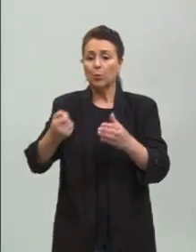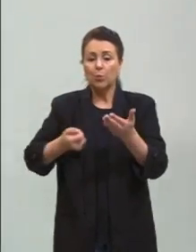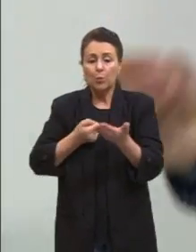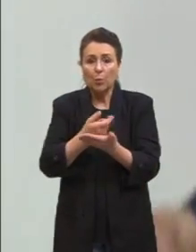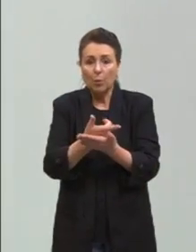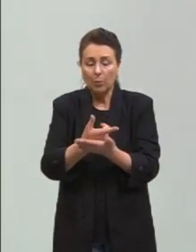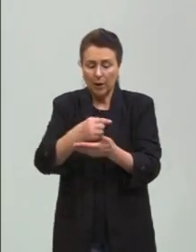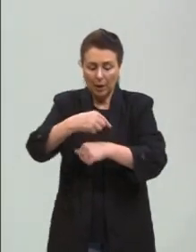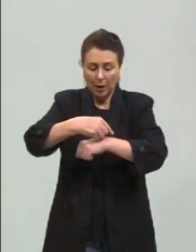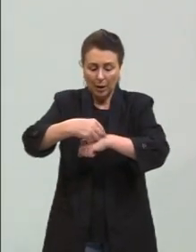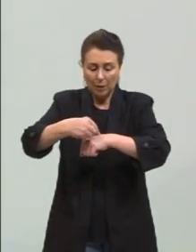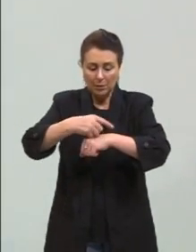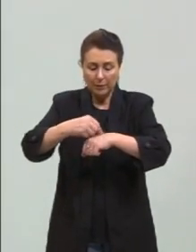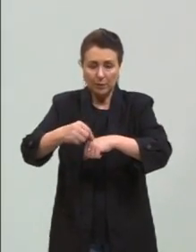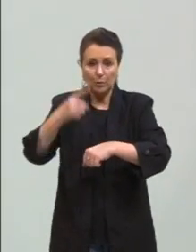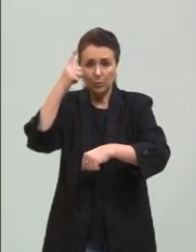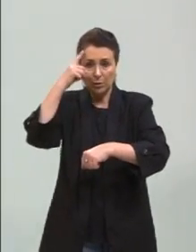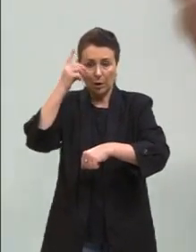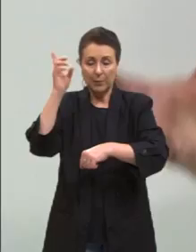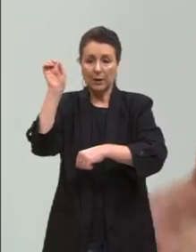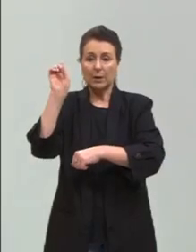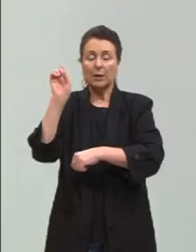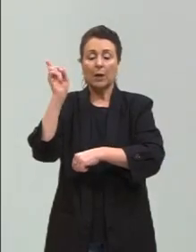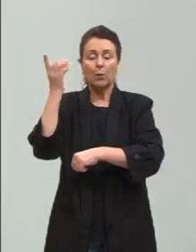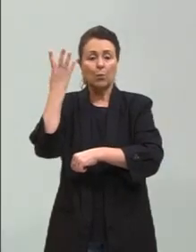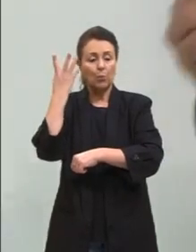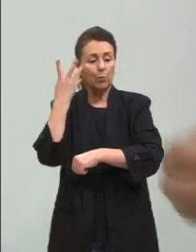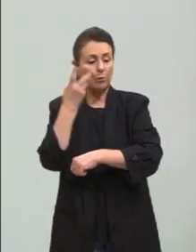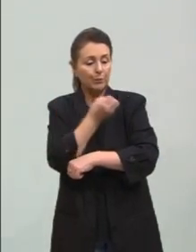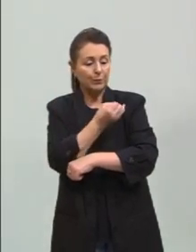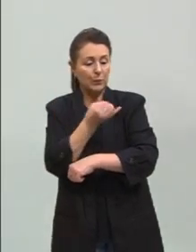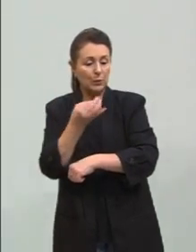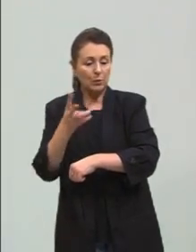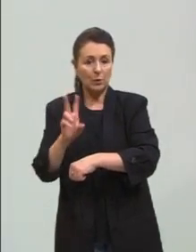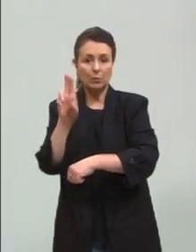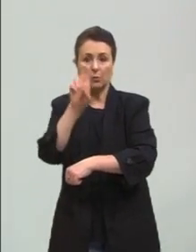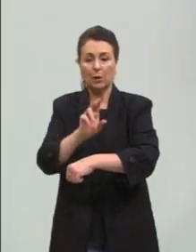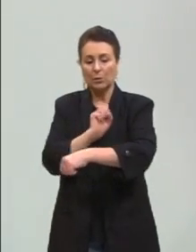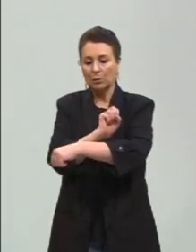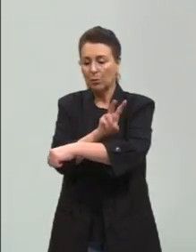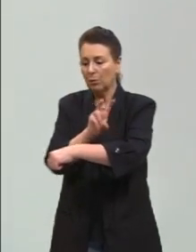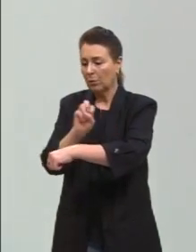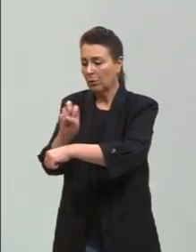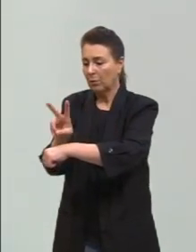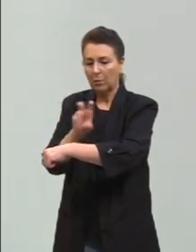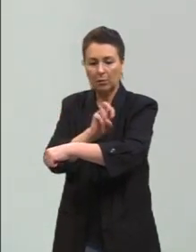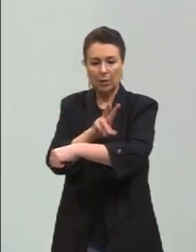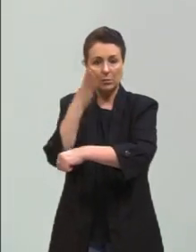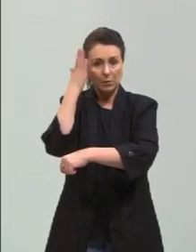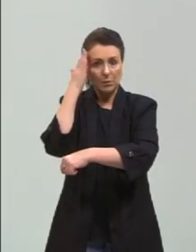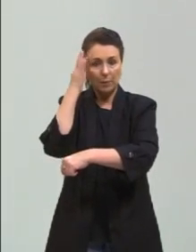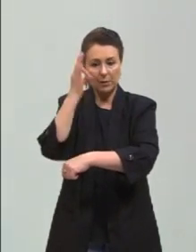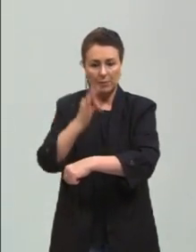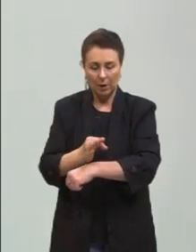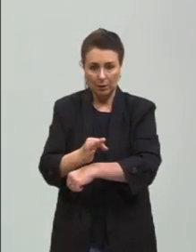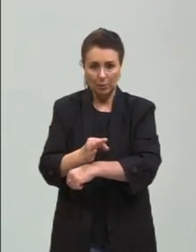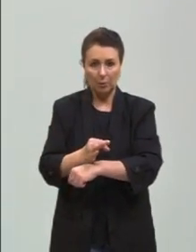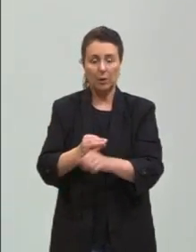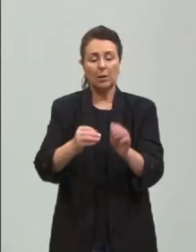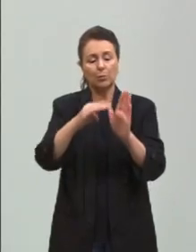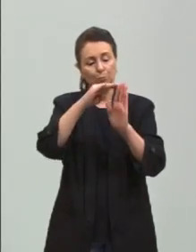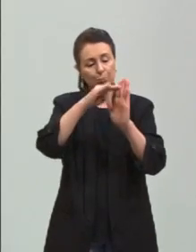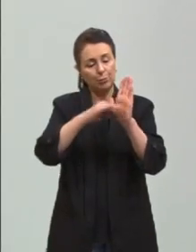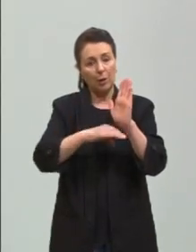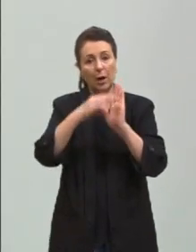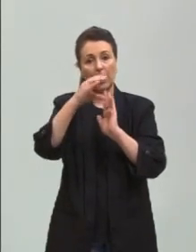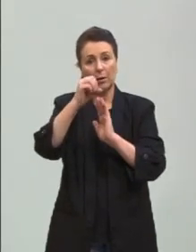sabe quantos dias você vai aplicar o remédio, que nem você diz, que é toda essa questão aí. E a commodity é exatamente